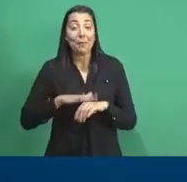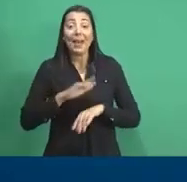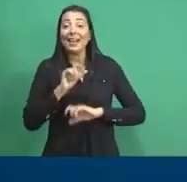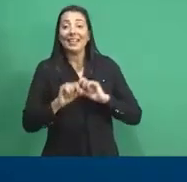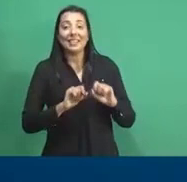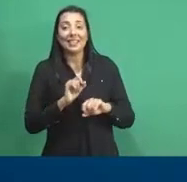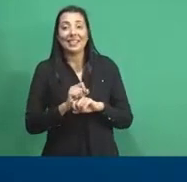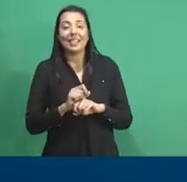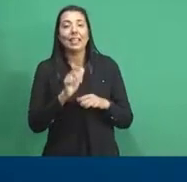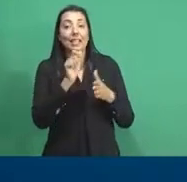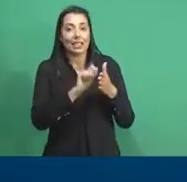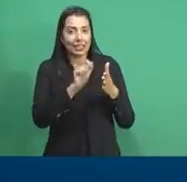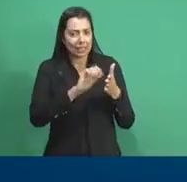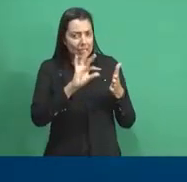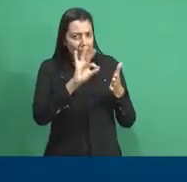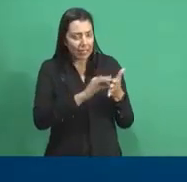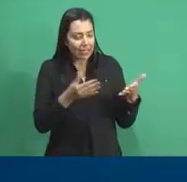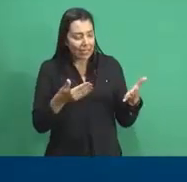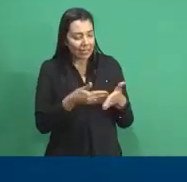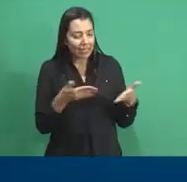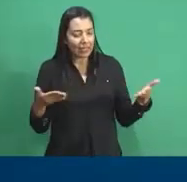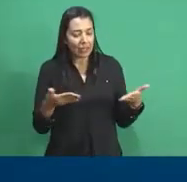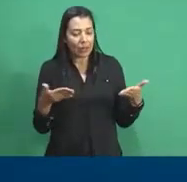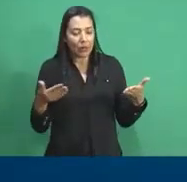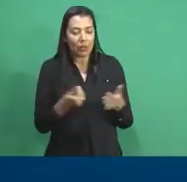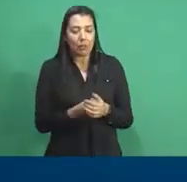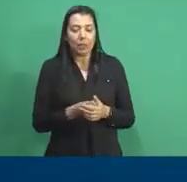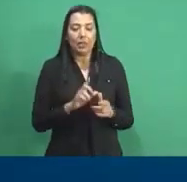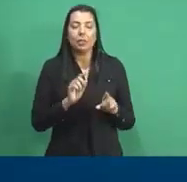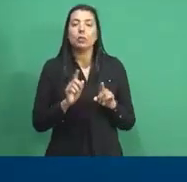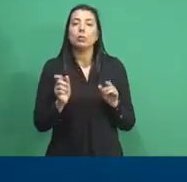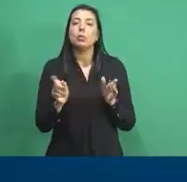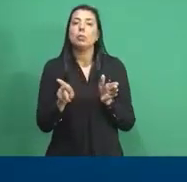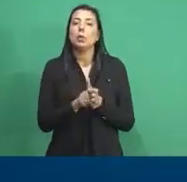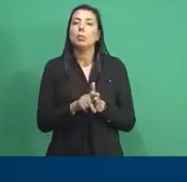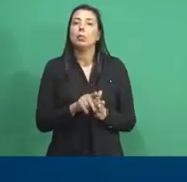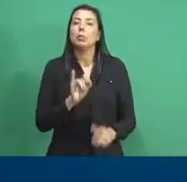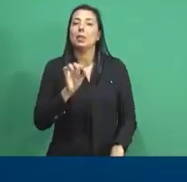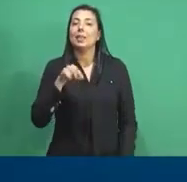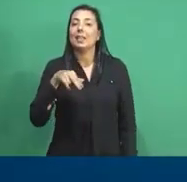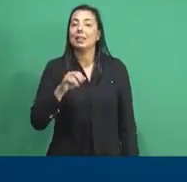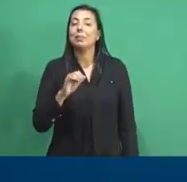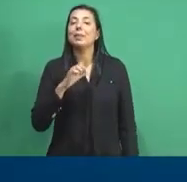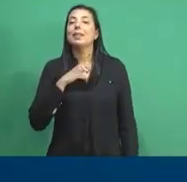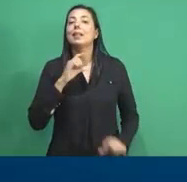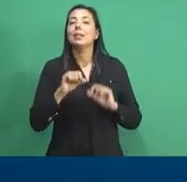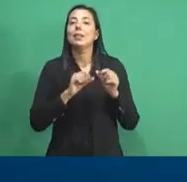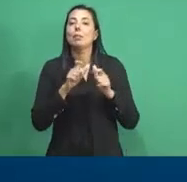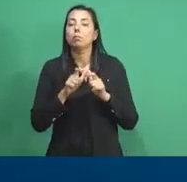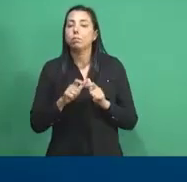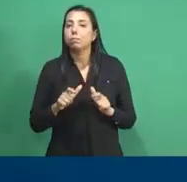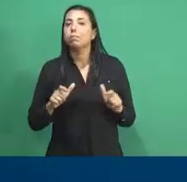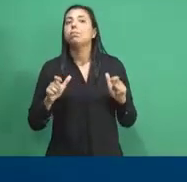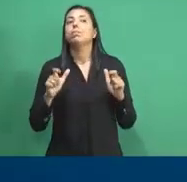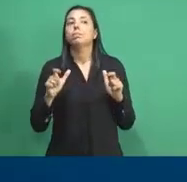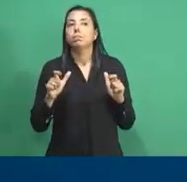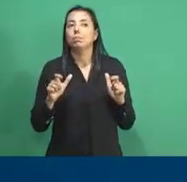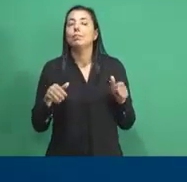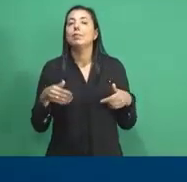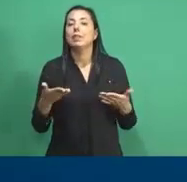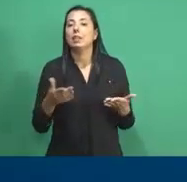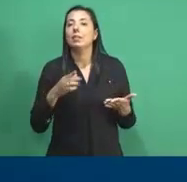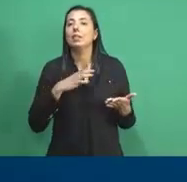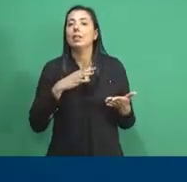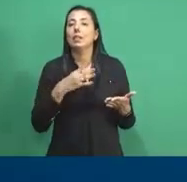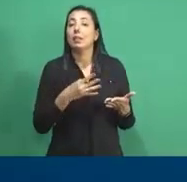mais inscritos atualmente. Mas os núcleos, o IMPA tem uma abrangência muito grande, então, nós